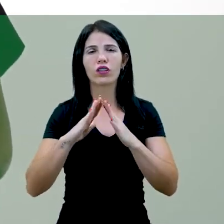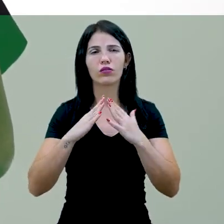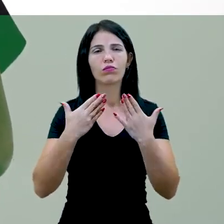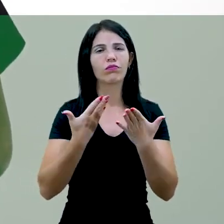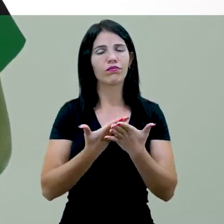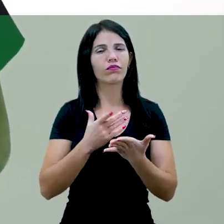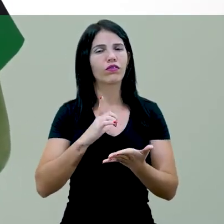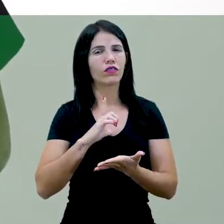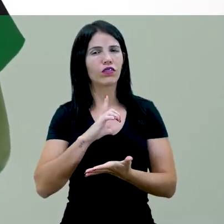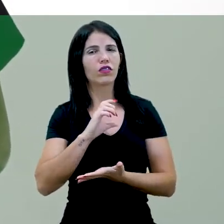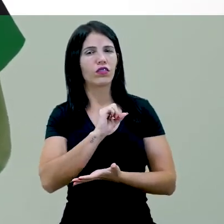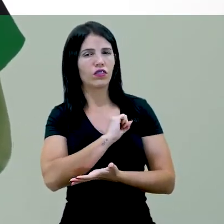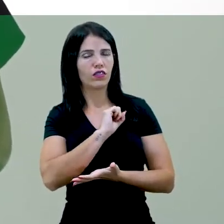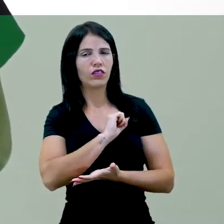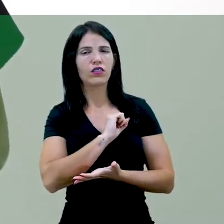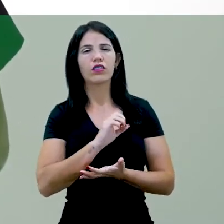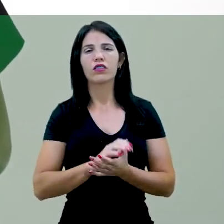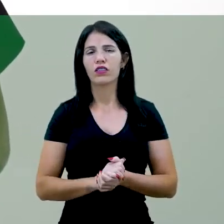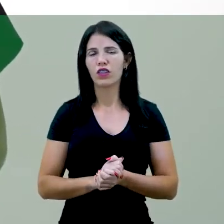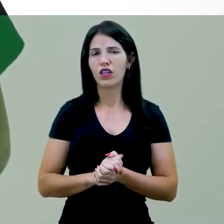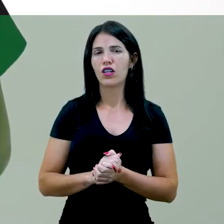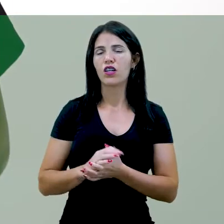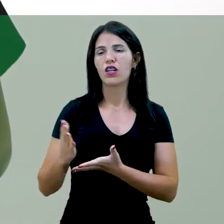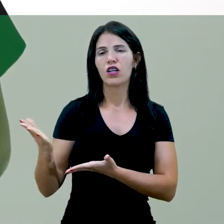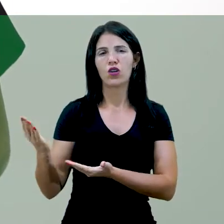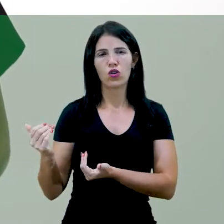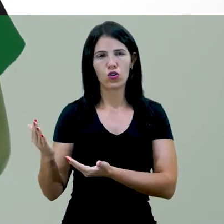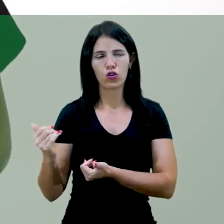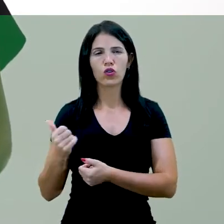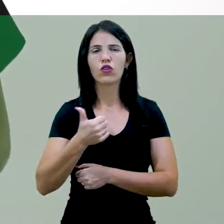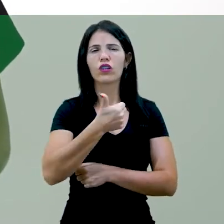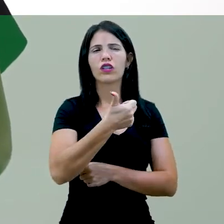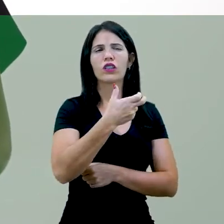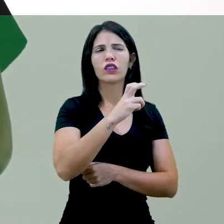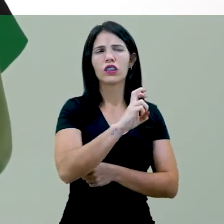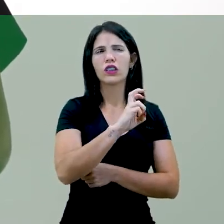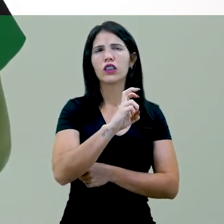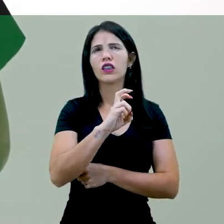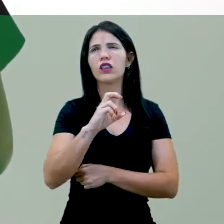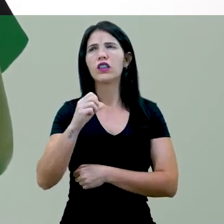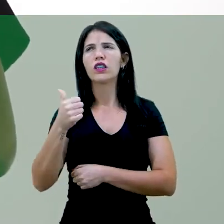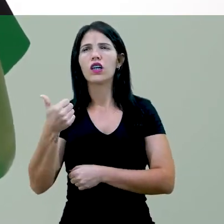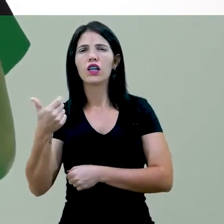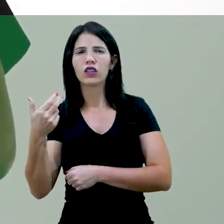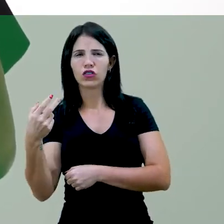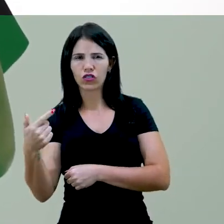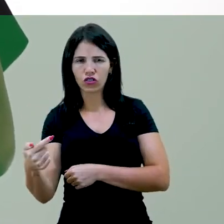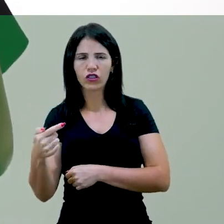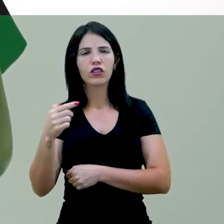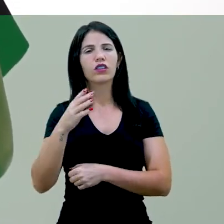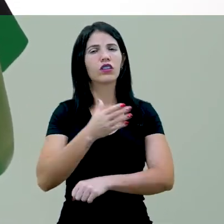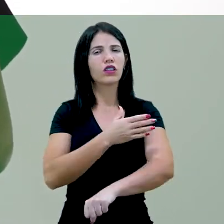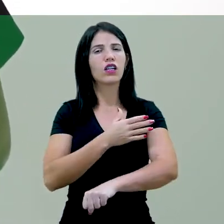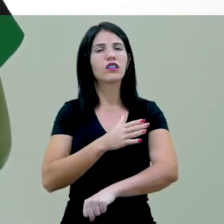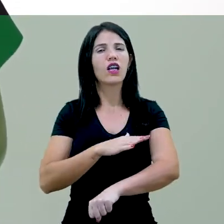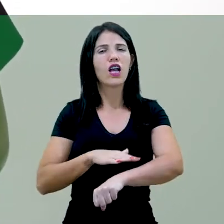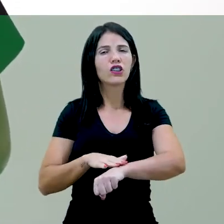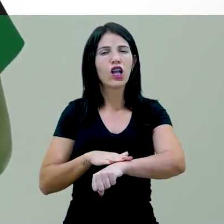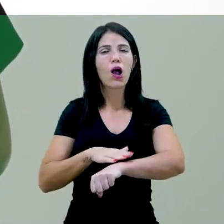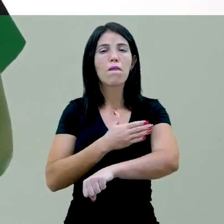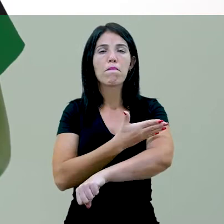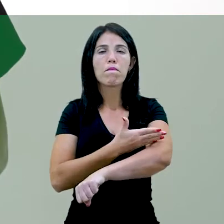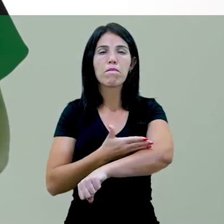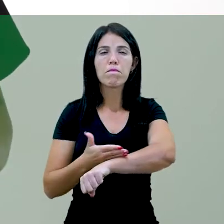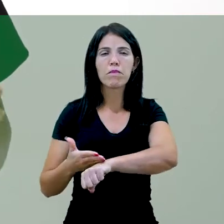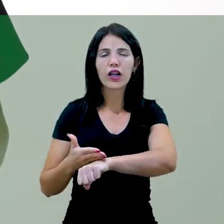número. Entre os jovens de 15 a 17 brancos, 7,2% não frequentam a escola.